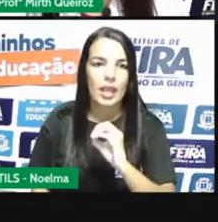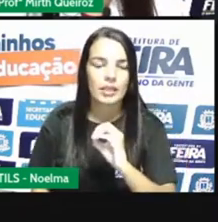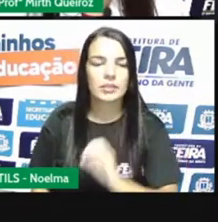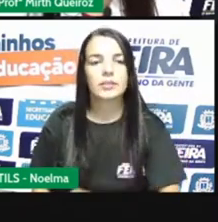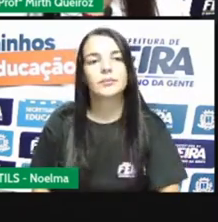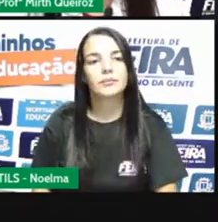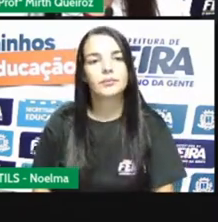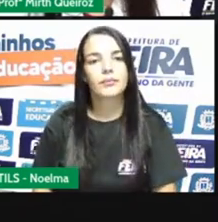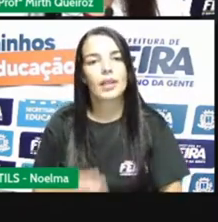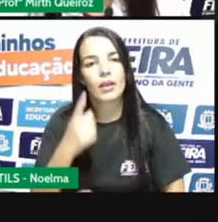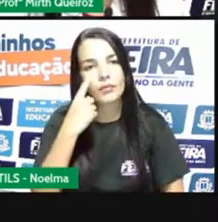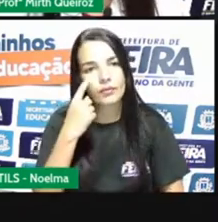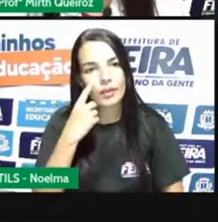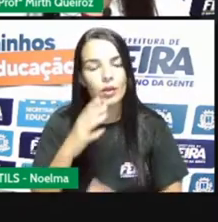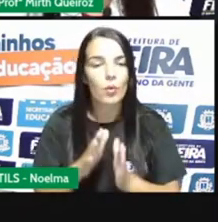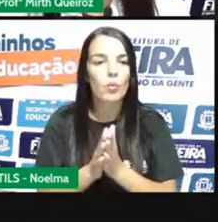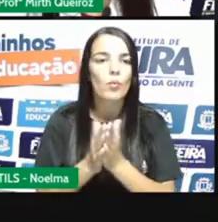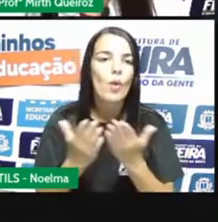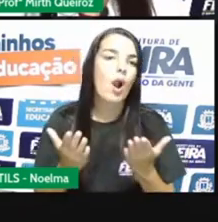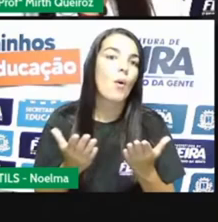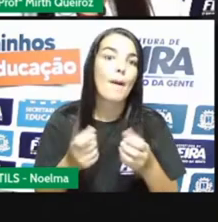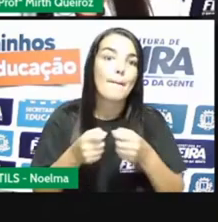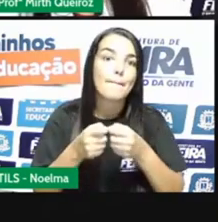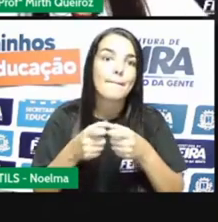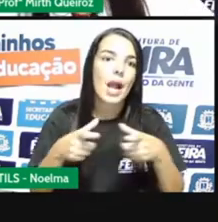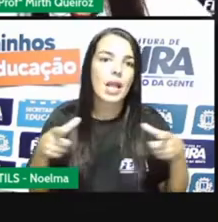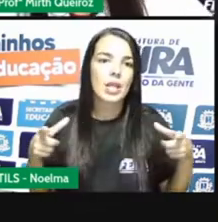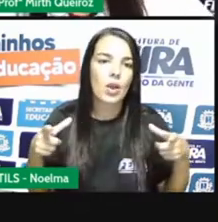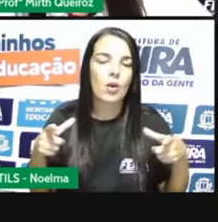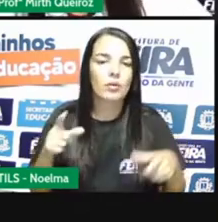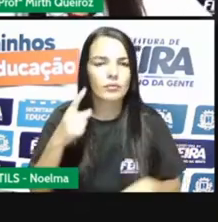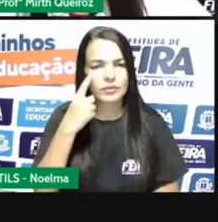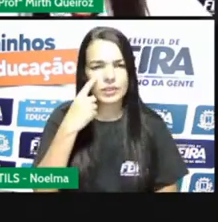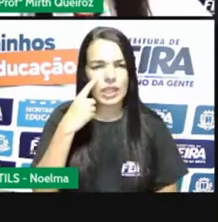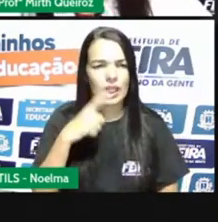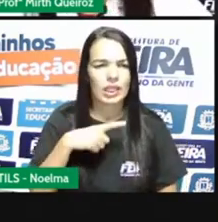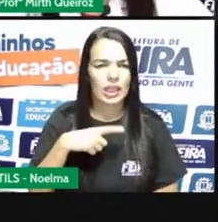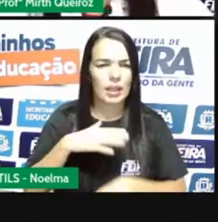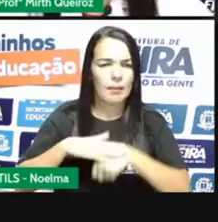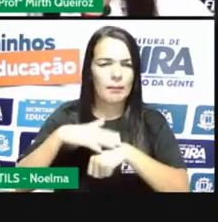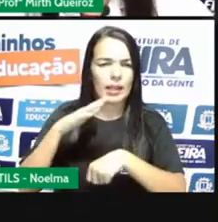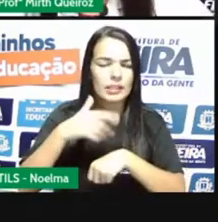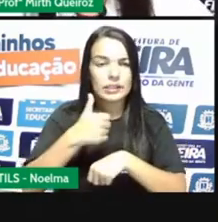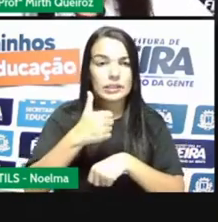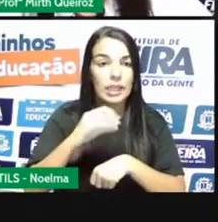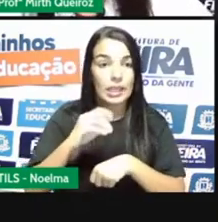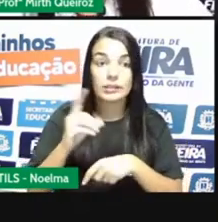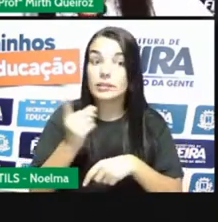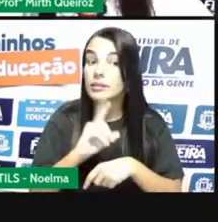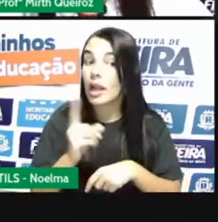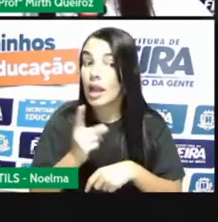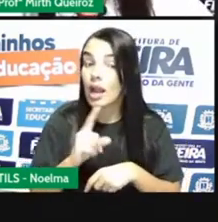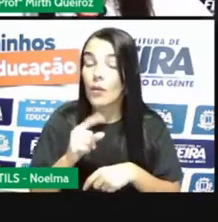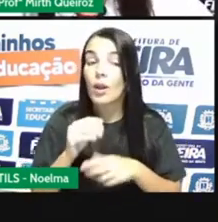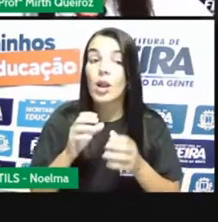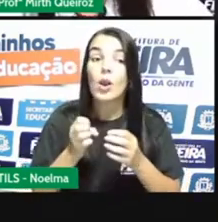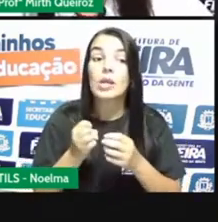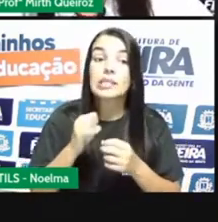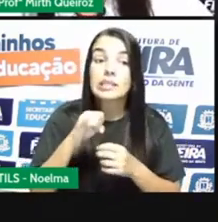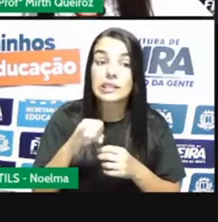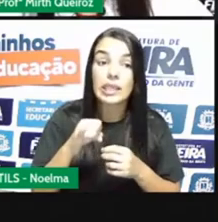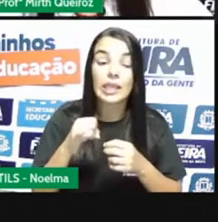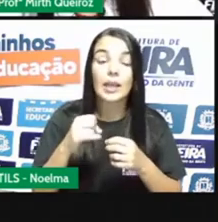maior aí, alguém poderia dizer assim, ah, pró, é um de dez porque dez é o maior. Não, pelo contrário. Quanto